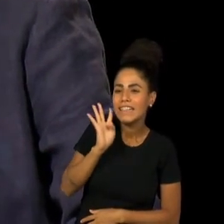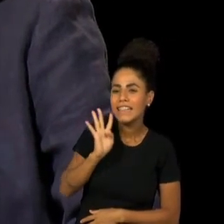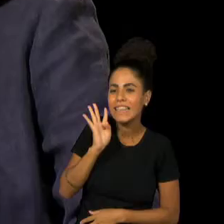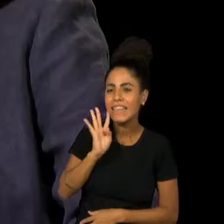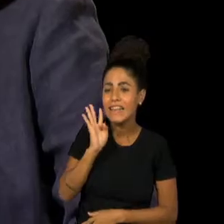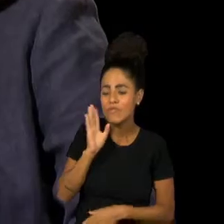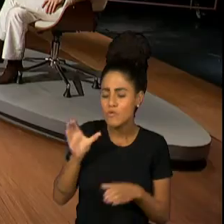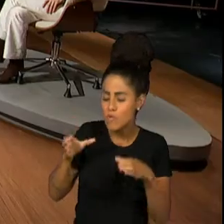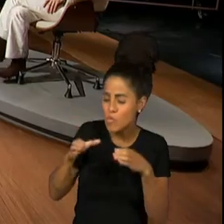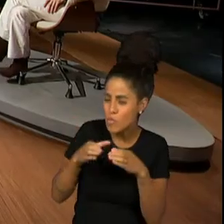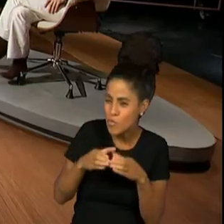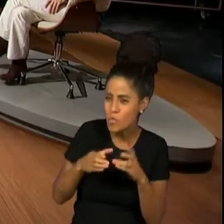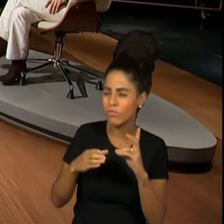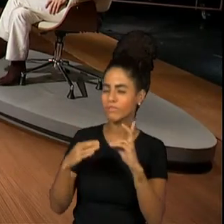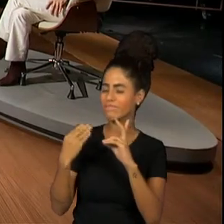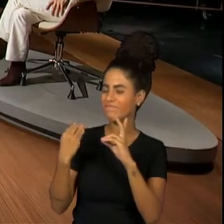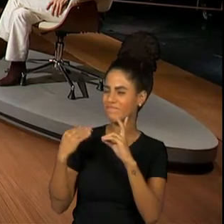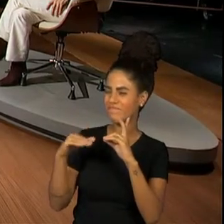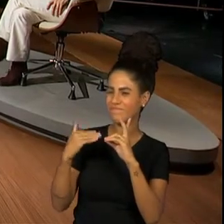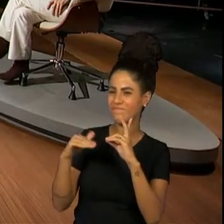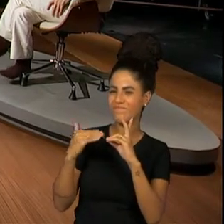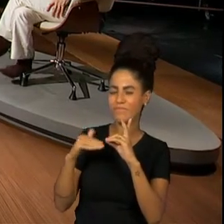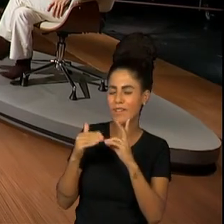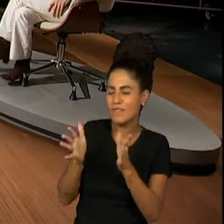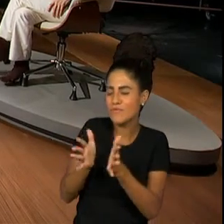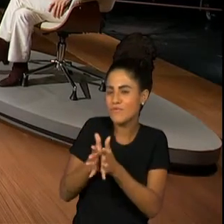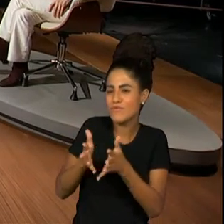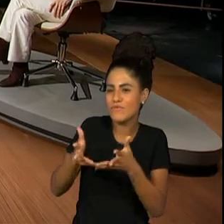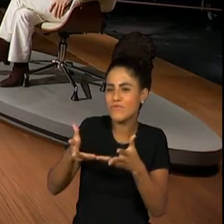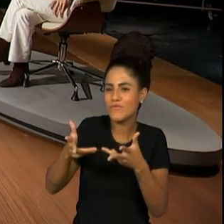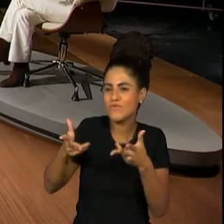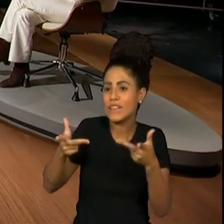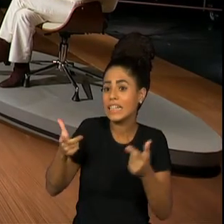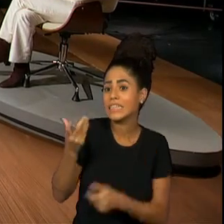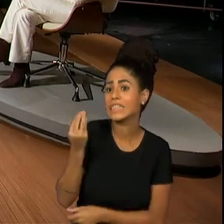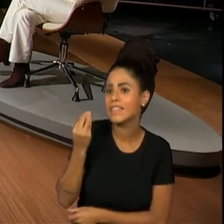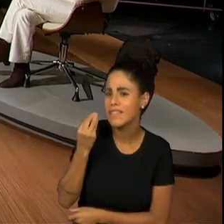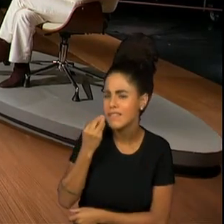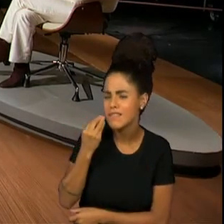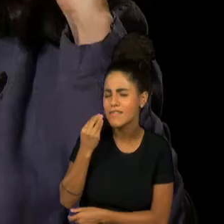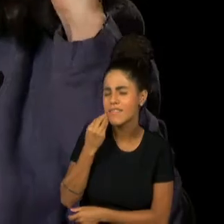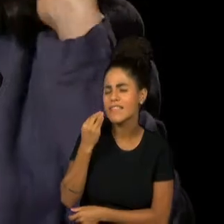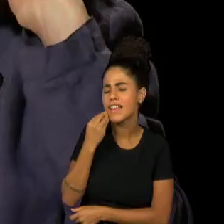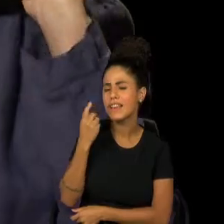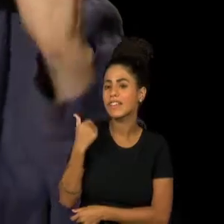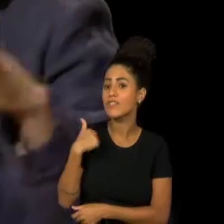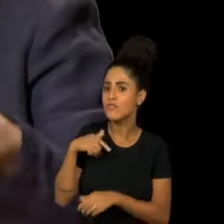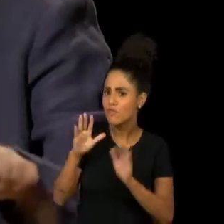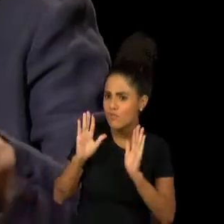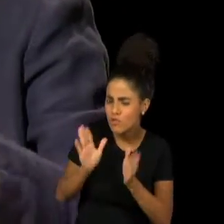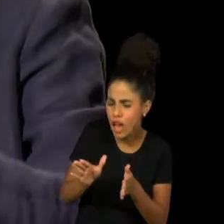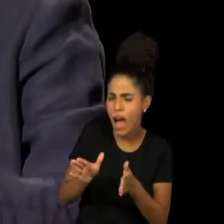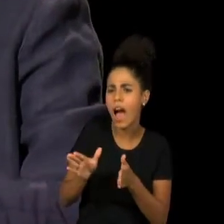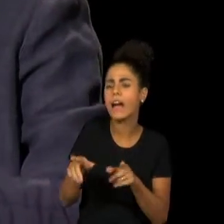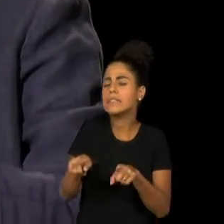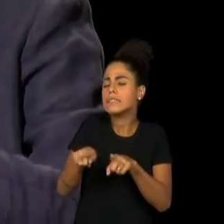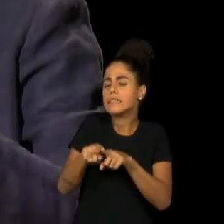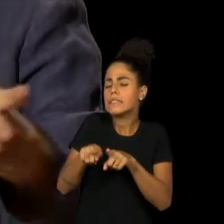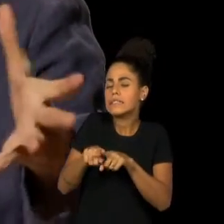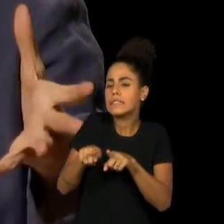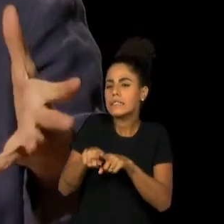do grupo Macunaíma com Antunes Filho. Foi incrível. Ele estava fazendo um teste, já tinha tido o grupo Pau Brasil, ele tinha um pouco se